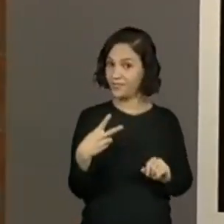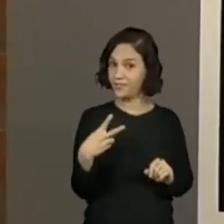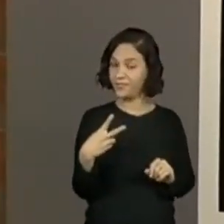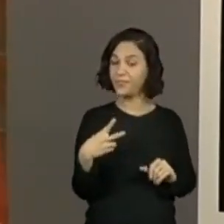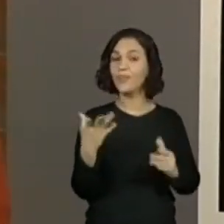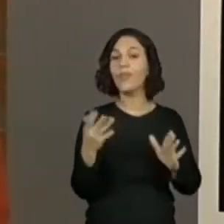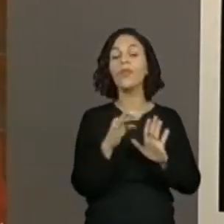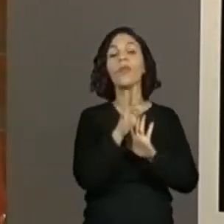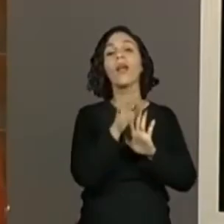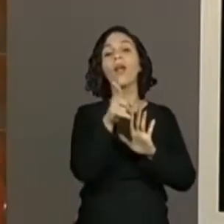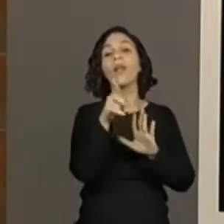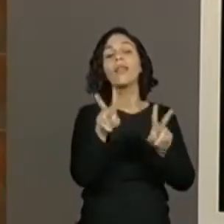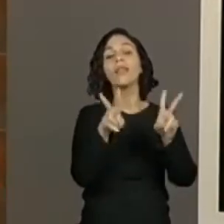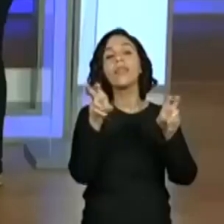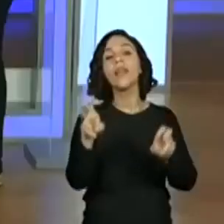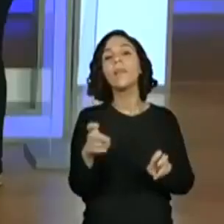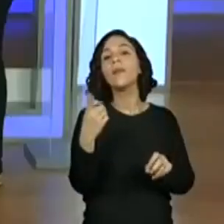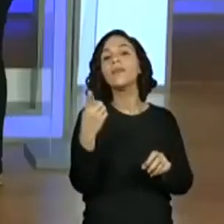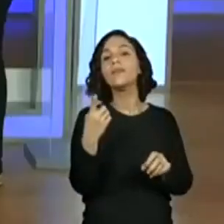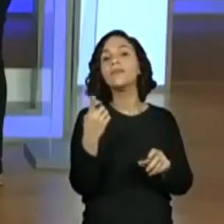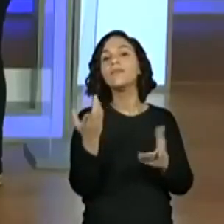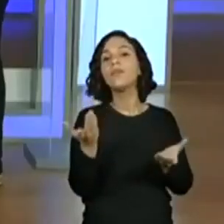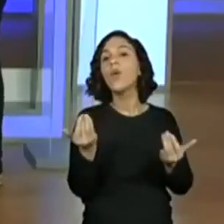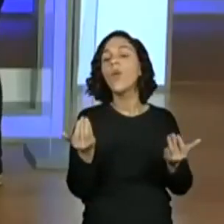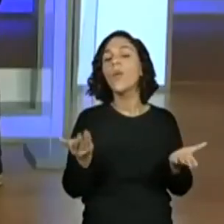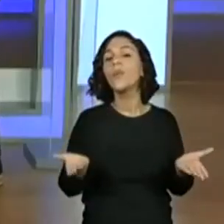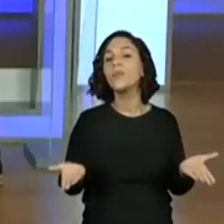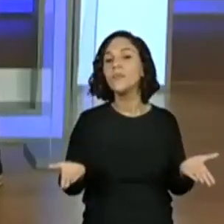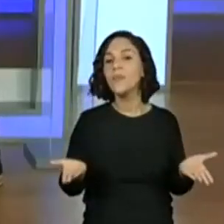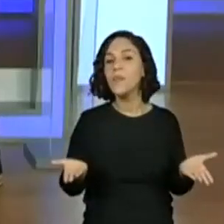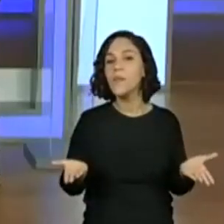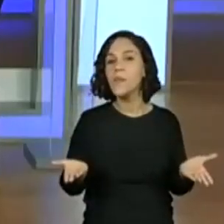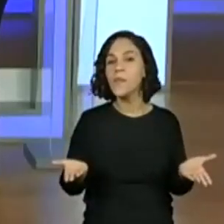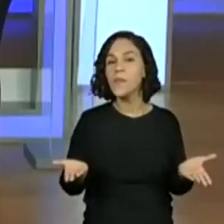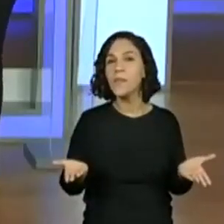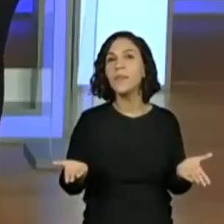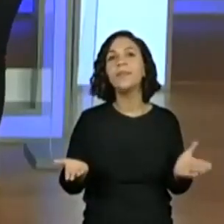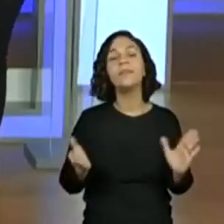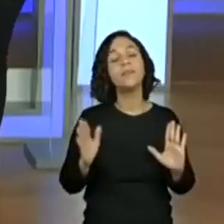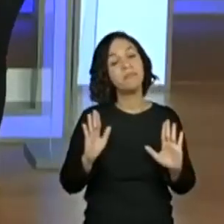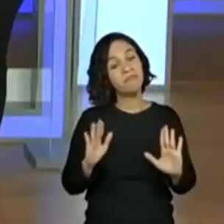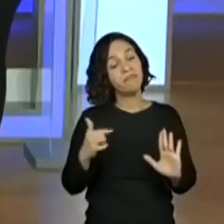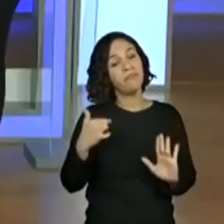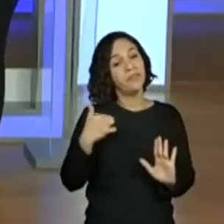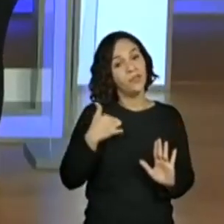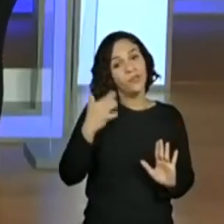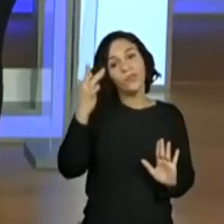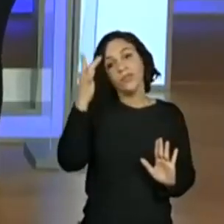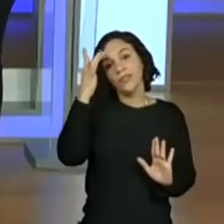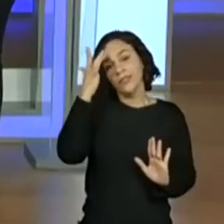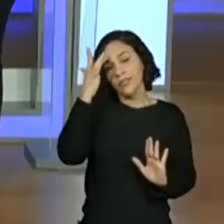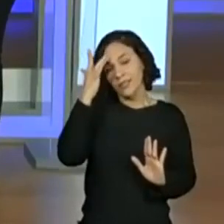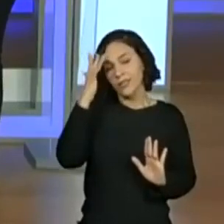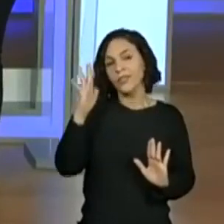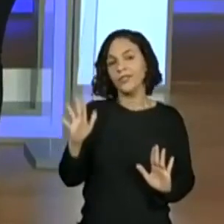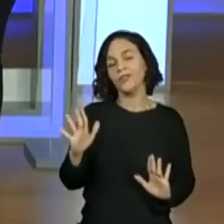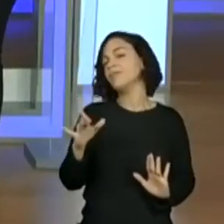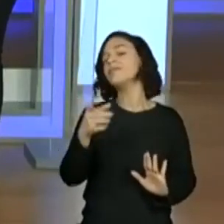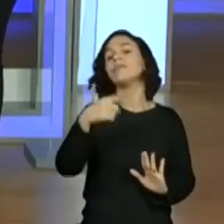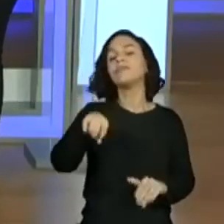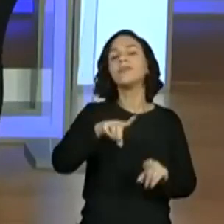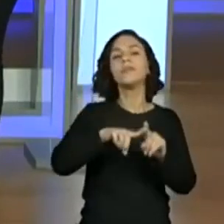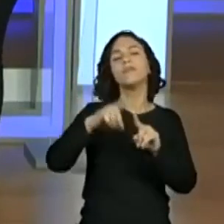primeiro tema? Ai, professora. Qual é o tema, professora Kelly, do primeiro Eu acredito, e eles também estão ali